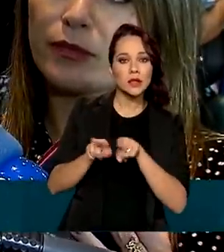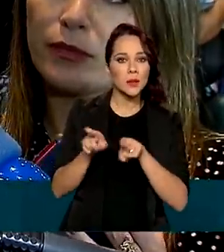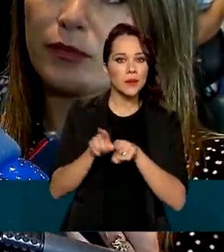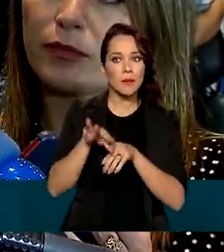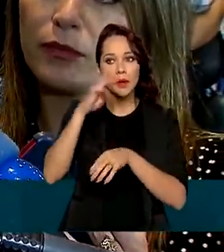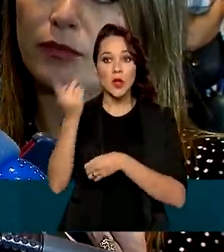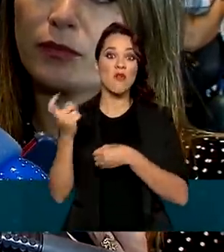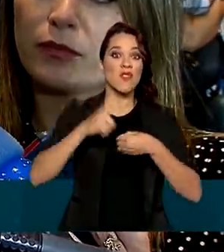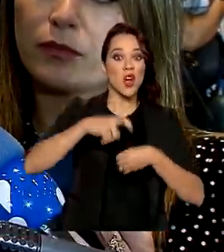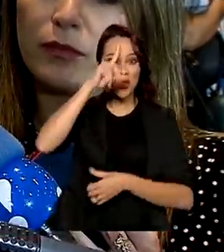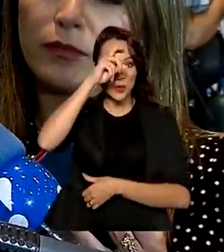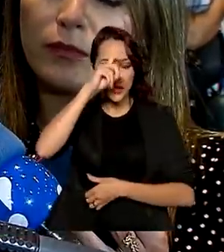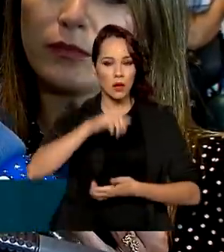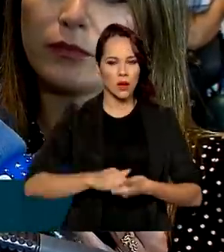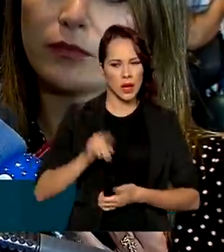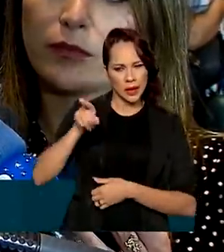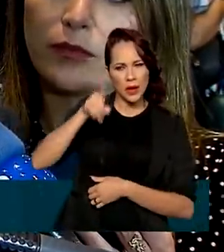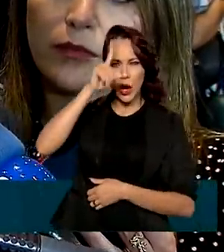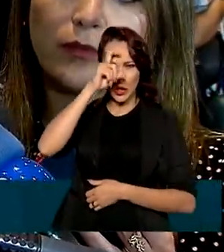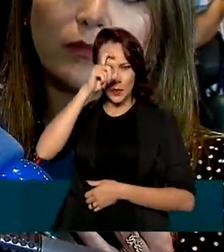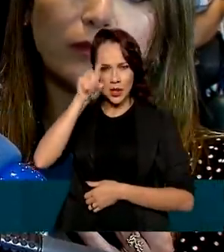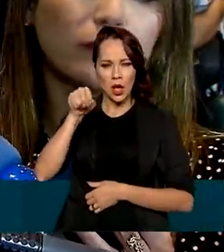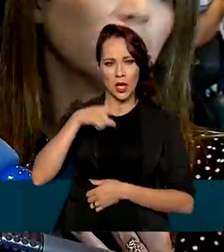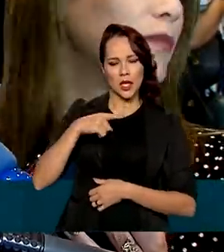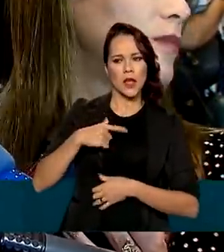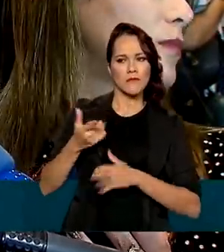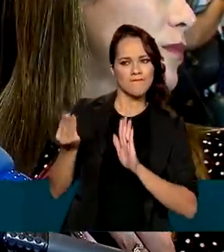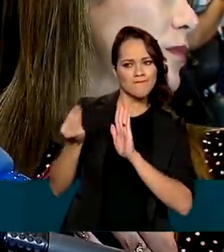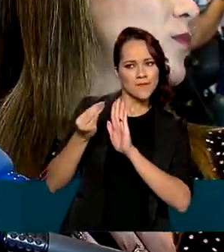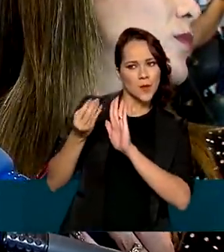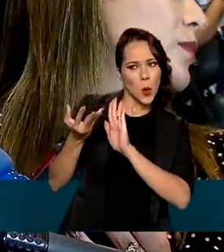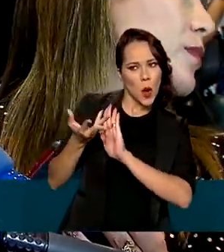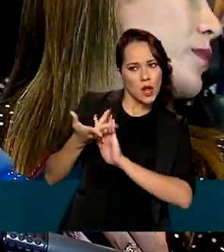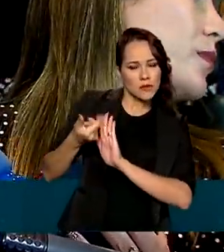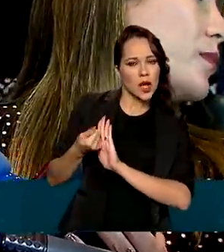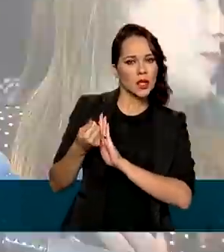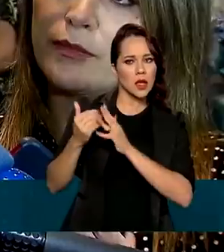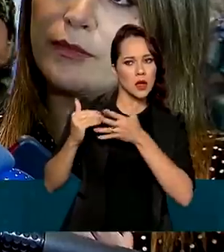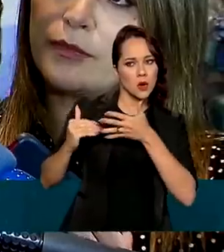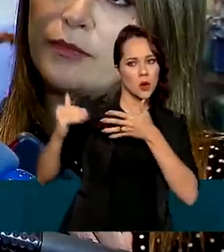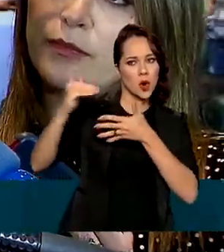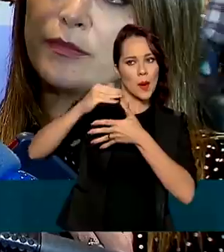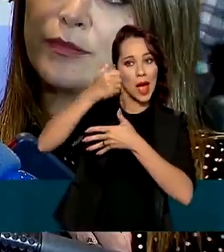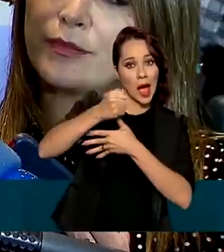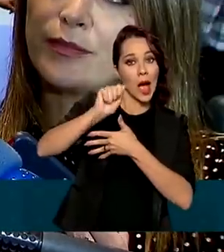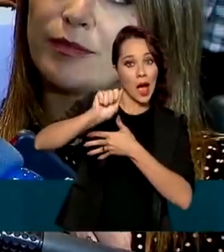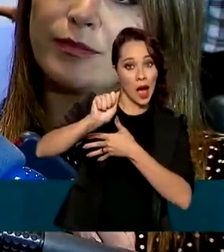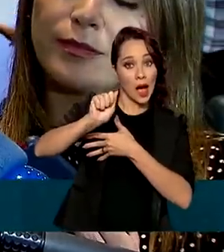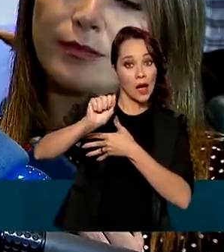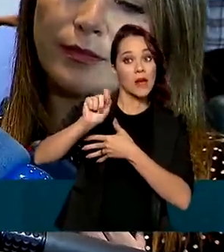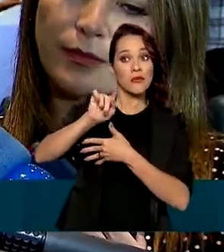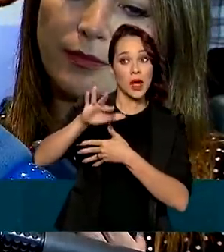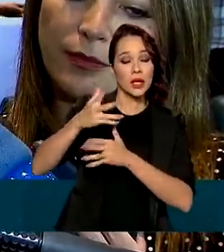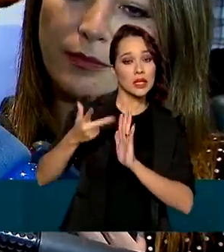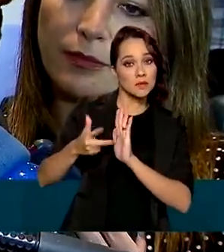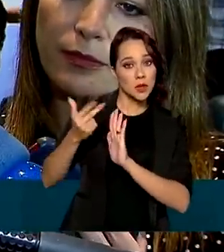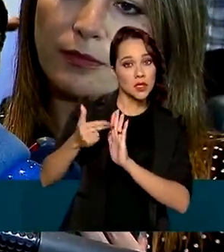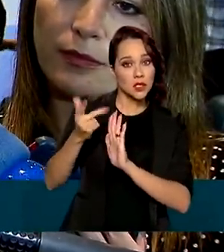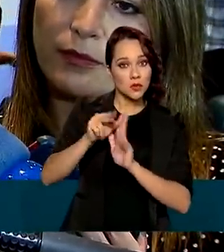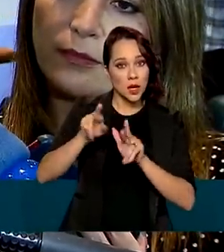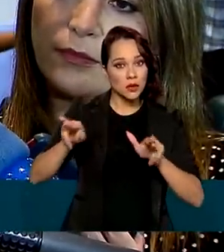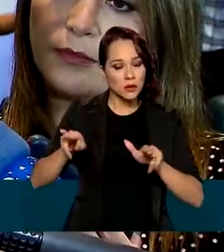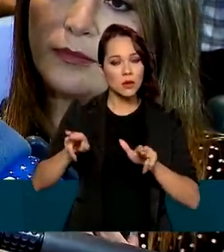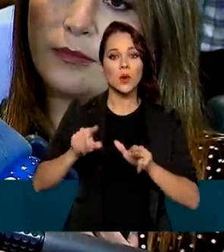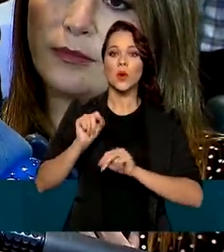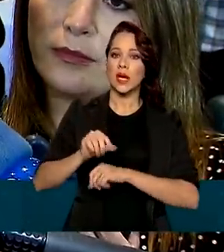reinternação e aqueles hospitais que estiverem qualificados com categoria A, eles receberão naqueles procedimentos, nesse primeiro